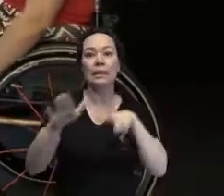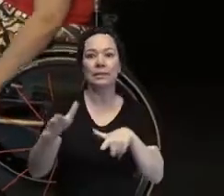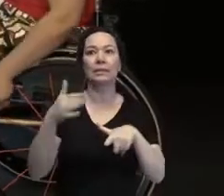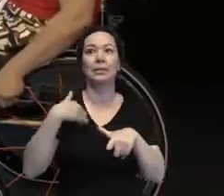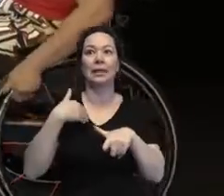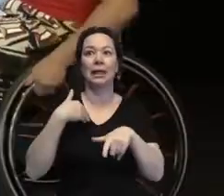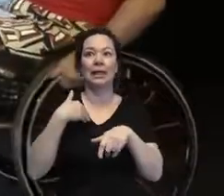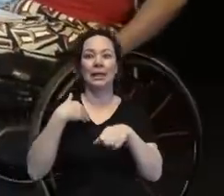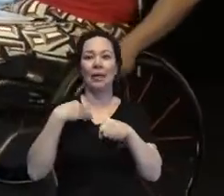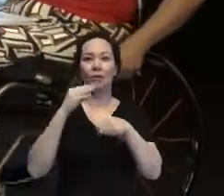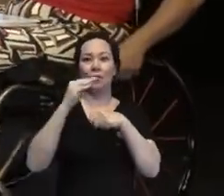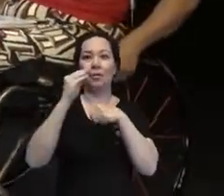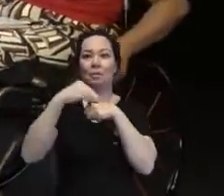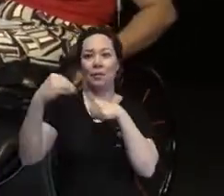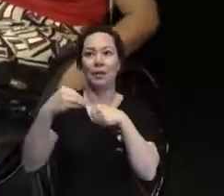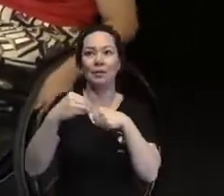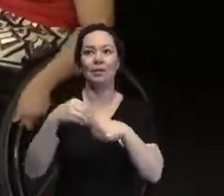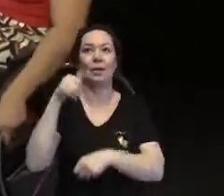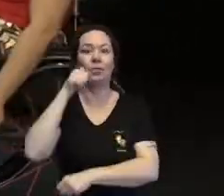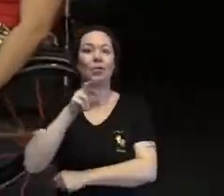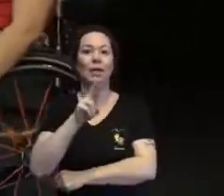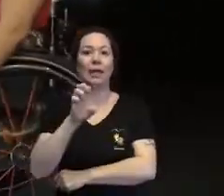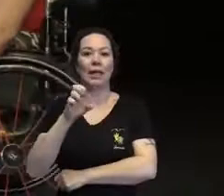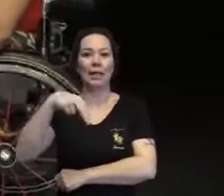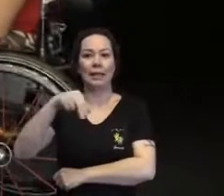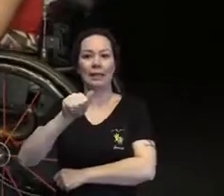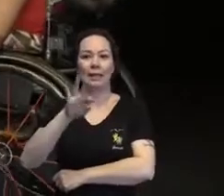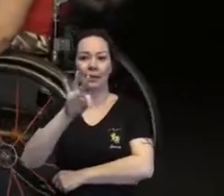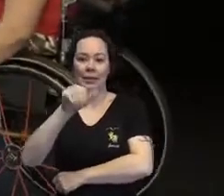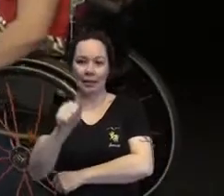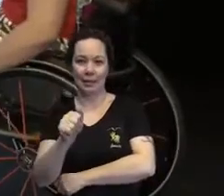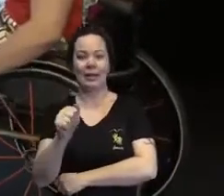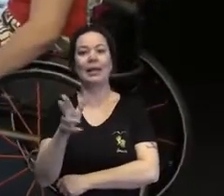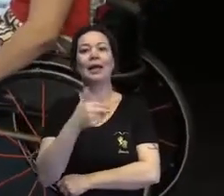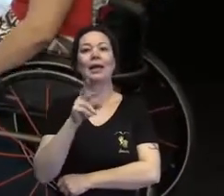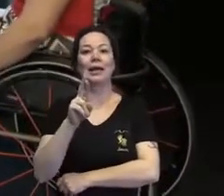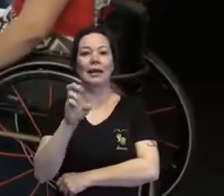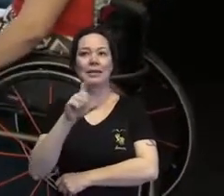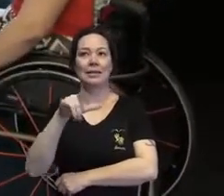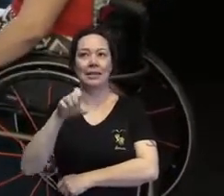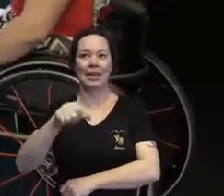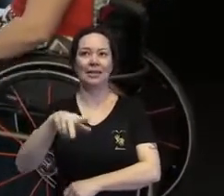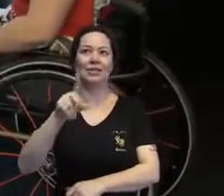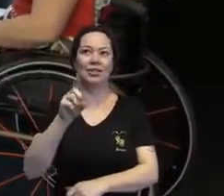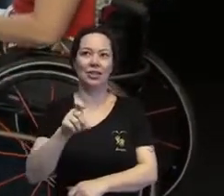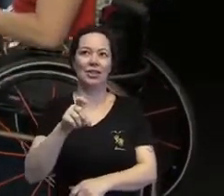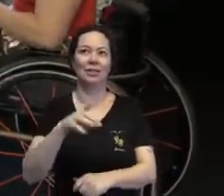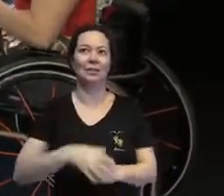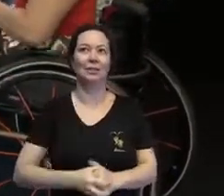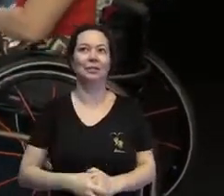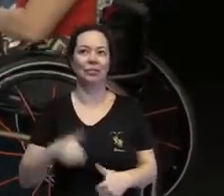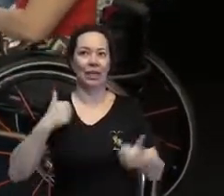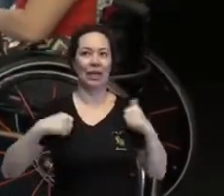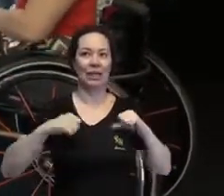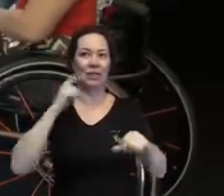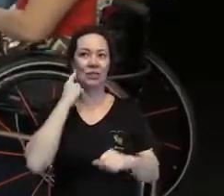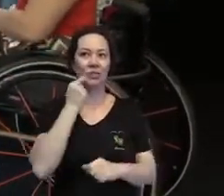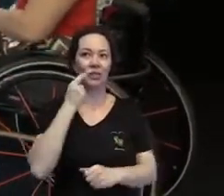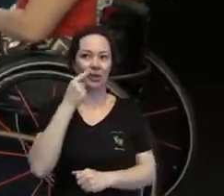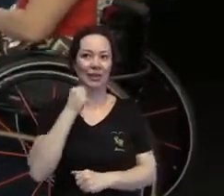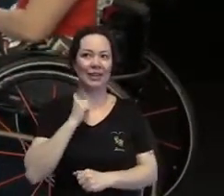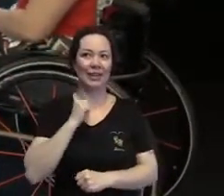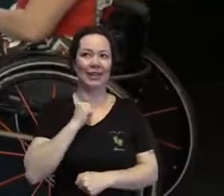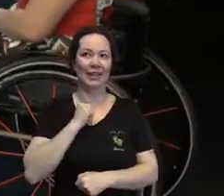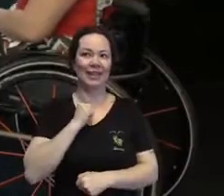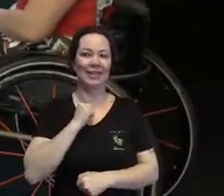eu fui batizada pela Renata Rezende, atriz surda, que me deu esse sinal aqui, que é a letrinha M fazendo a